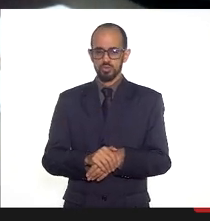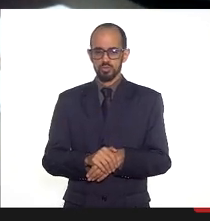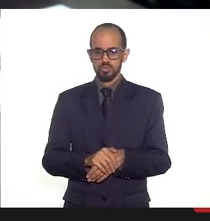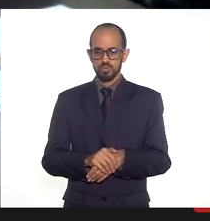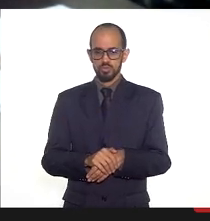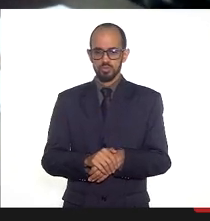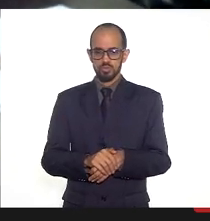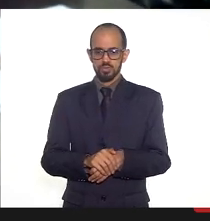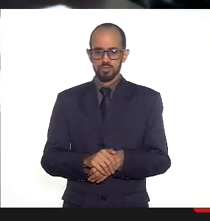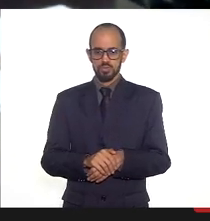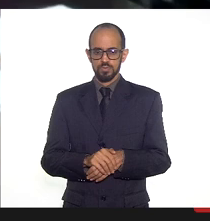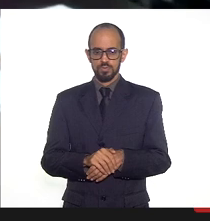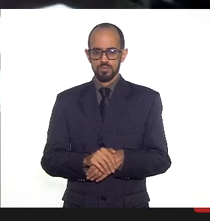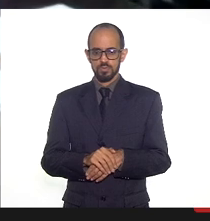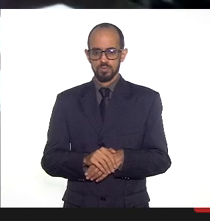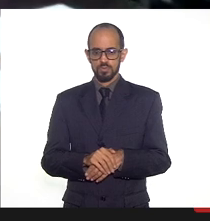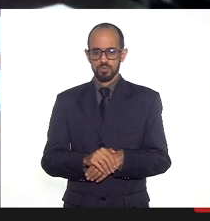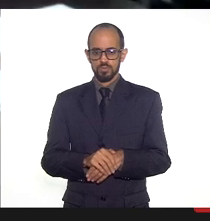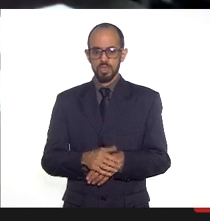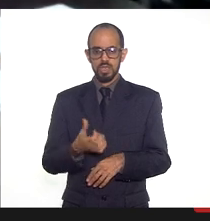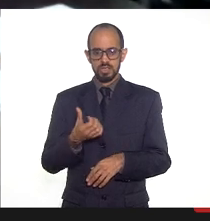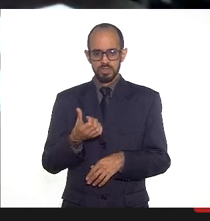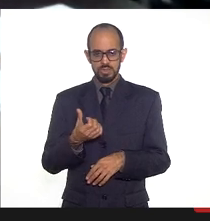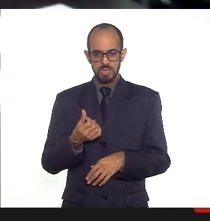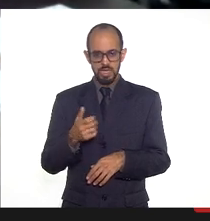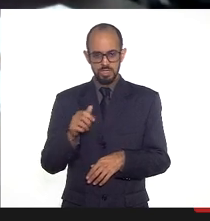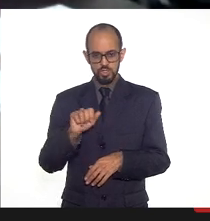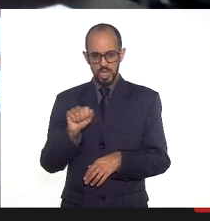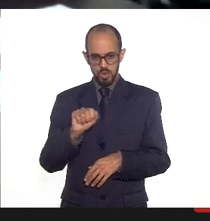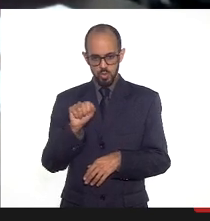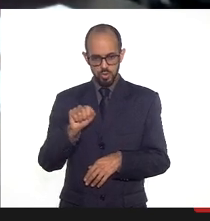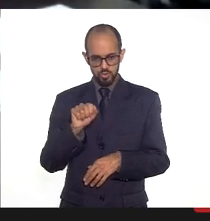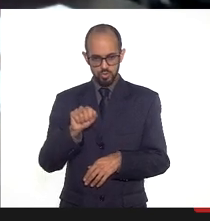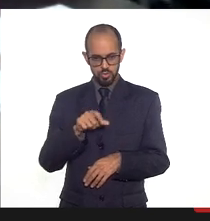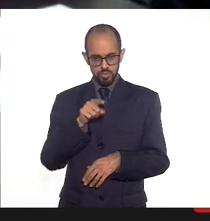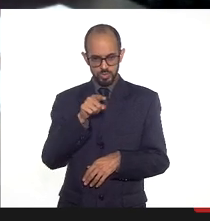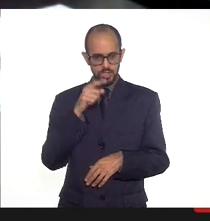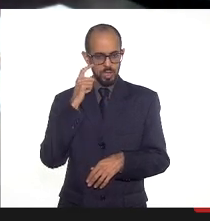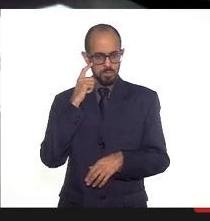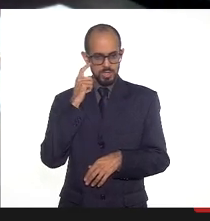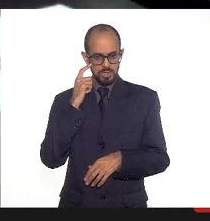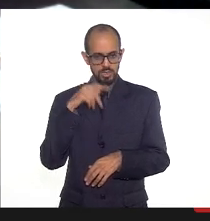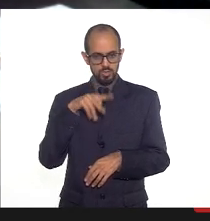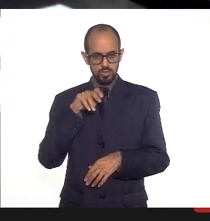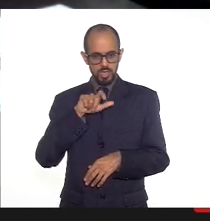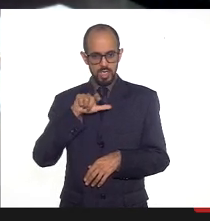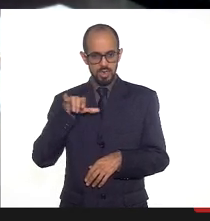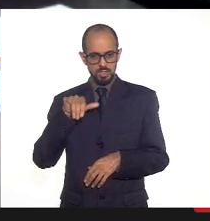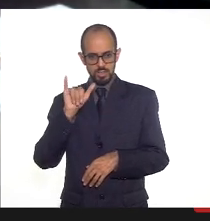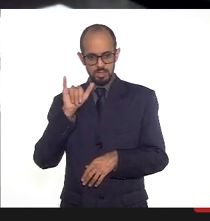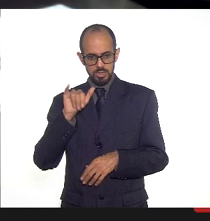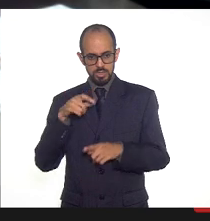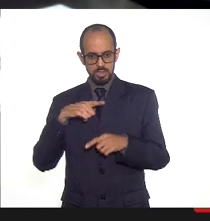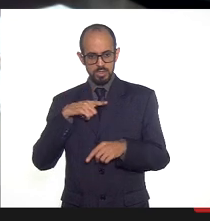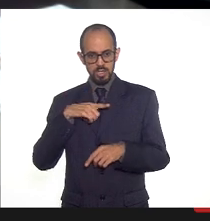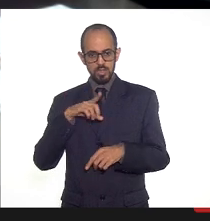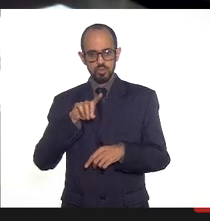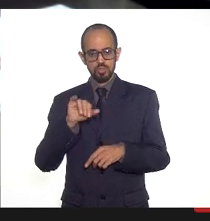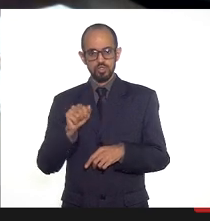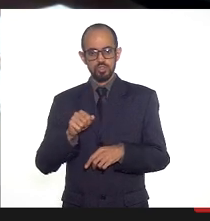Quer falar que é do lançamento desse ano de agosto que você está pensando em fazer de tuberculose dia estadual de luta com tuberculose.